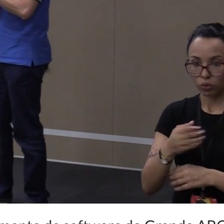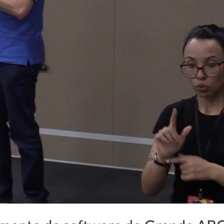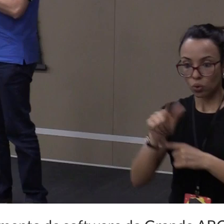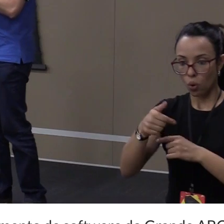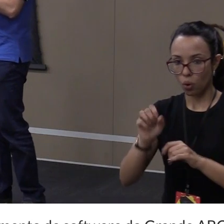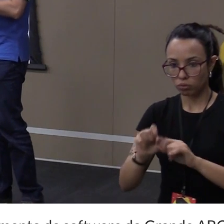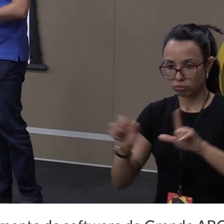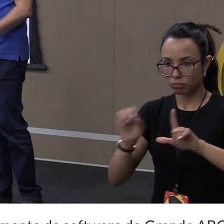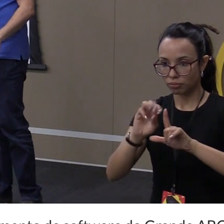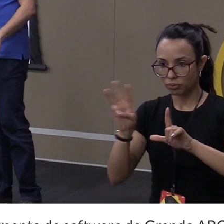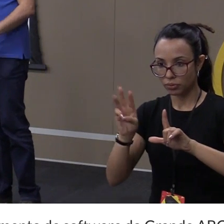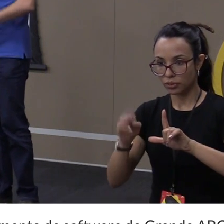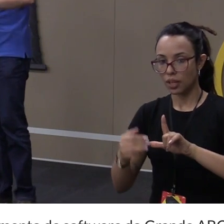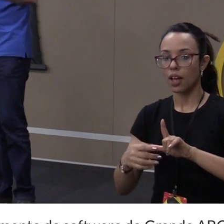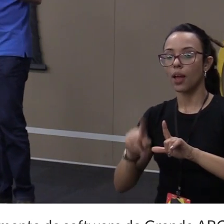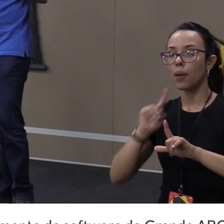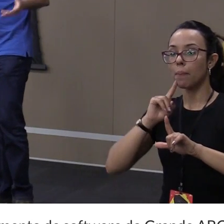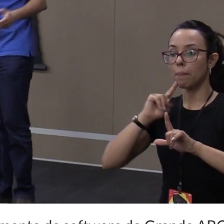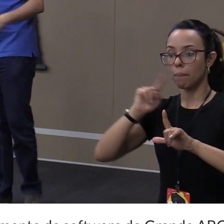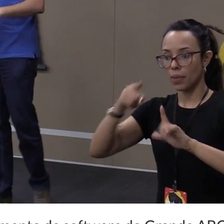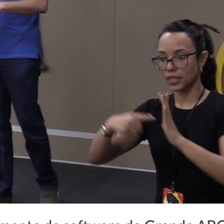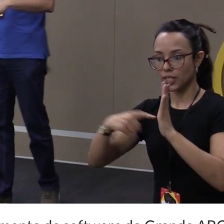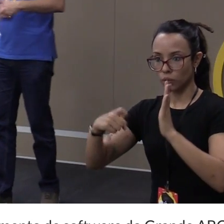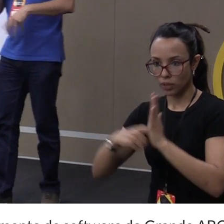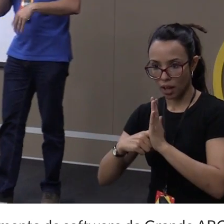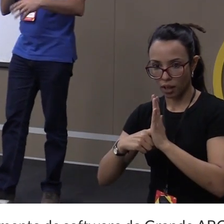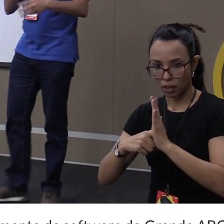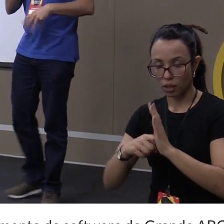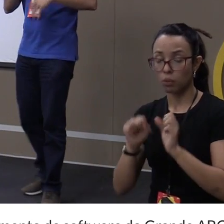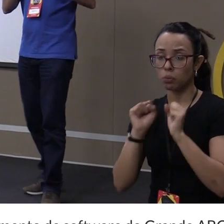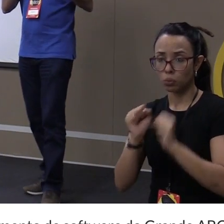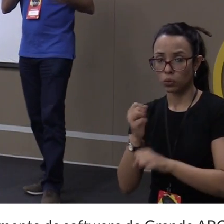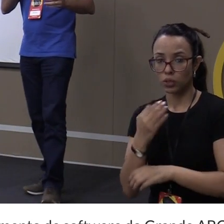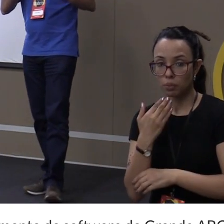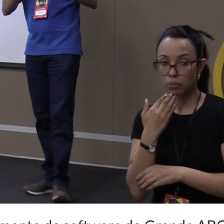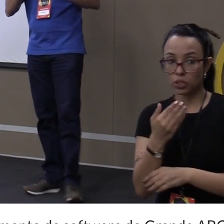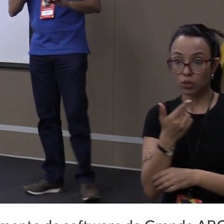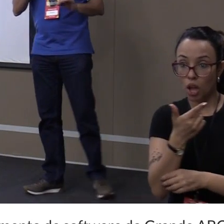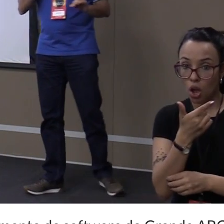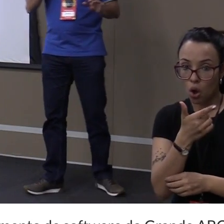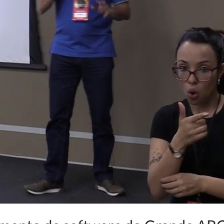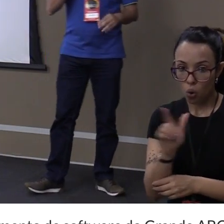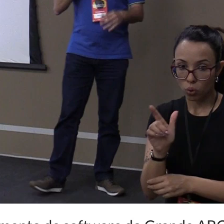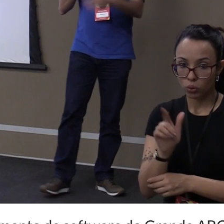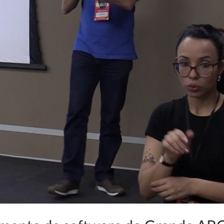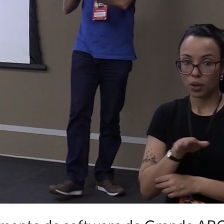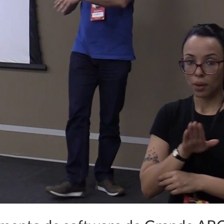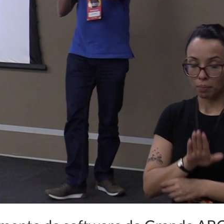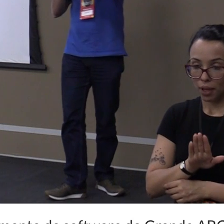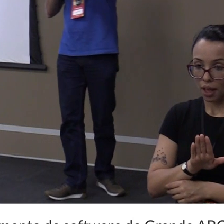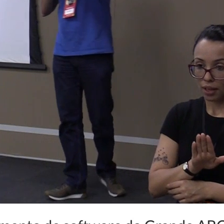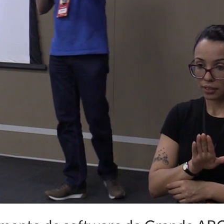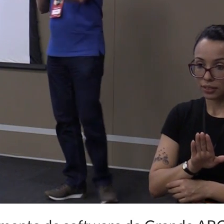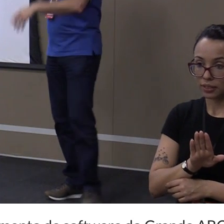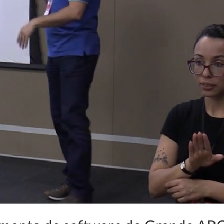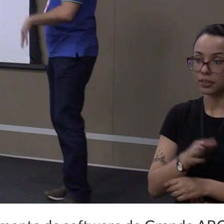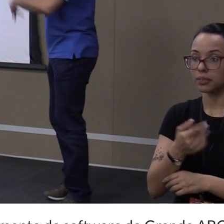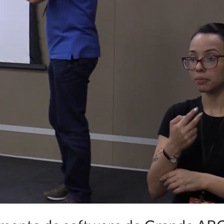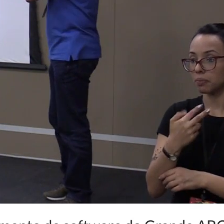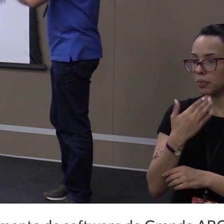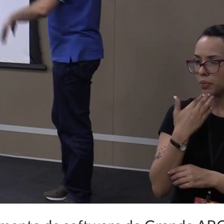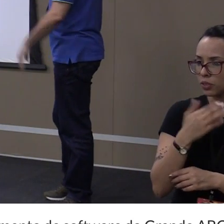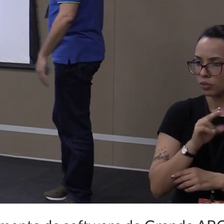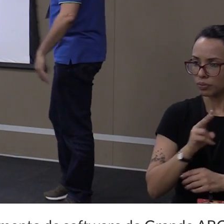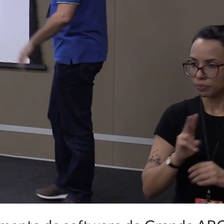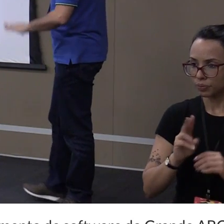manda rodar no mesmo callback. Eu poderia mandar para outro callback, se fosse para pegar outras informações, alguma coisa. Nesse caso, se eu mandar para o meu callback,